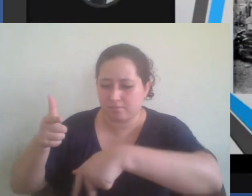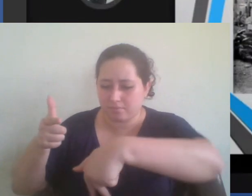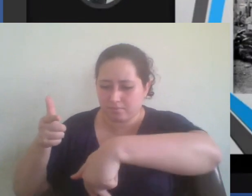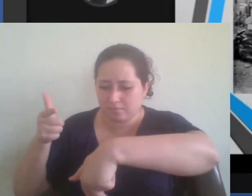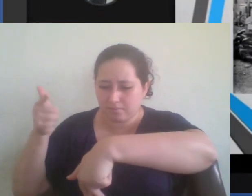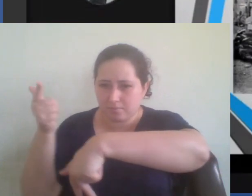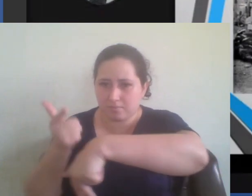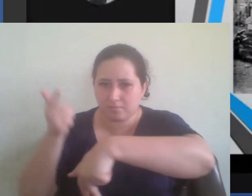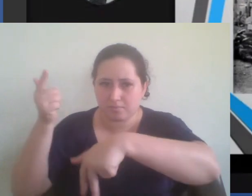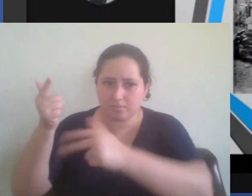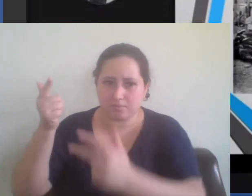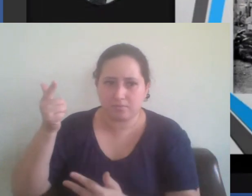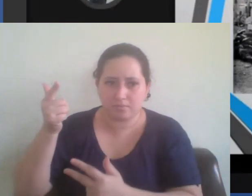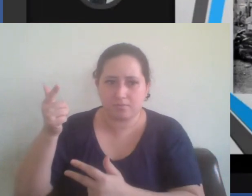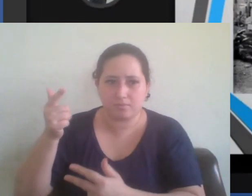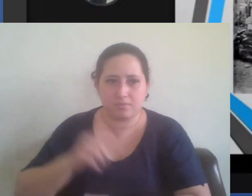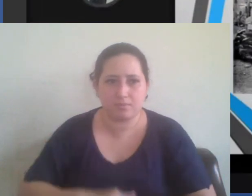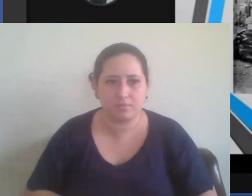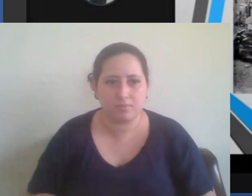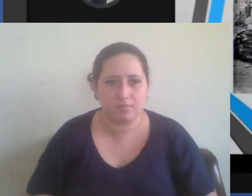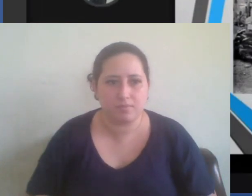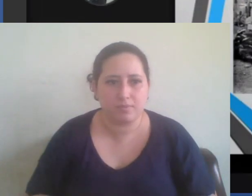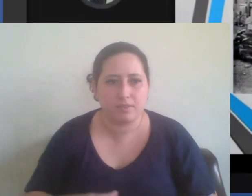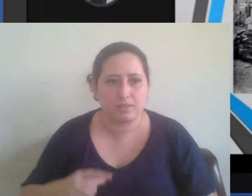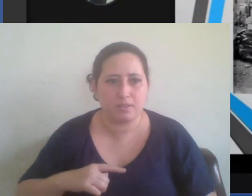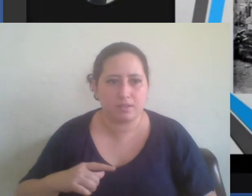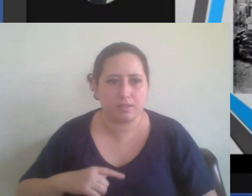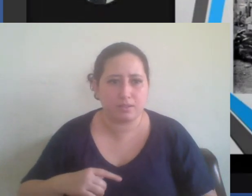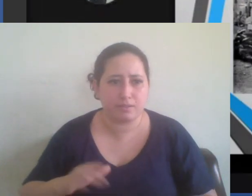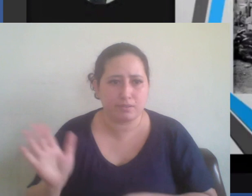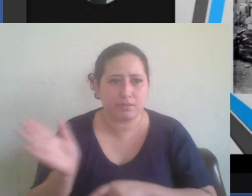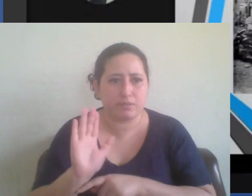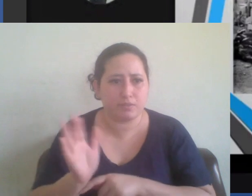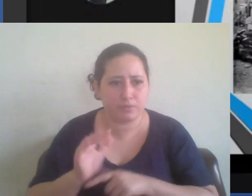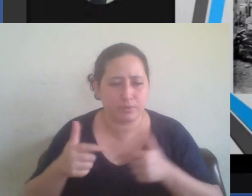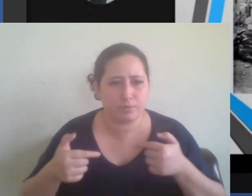então quando assistimos os filmes de guerra